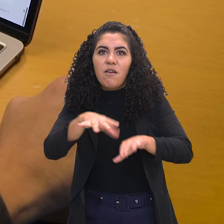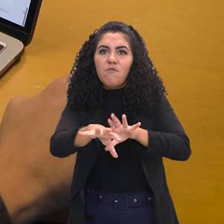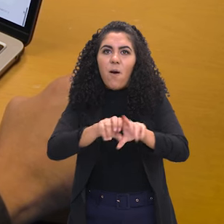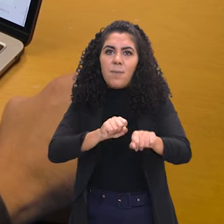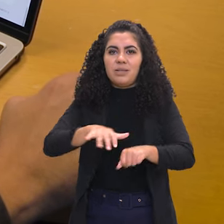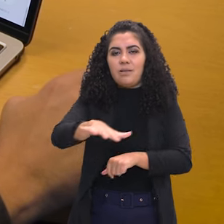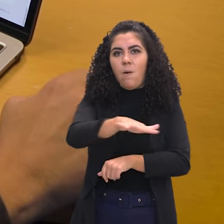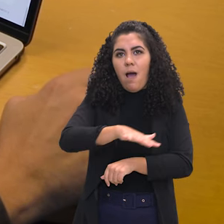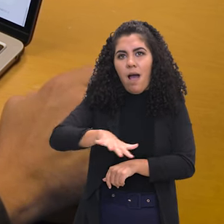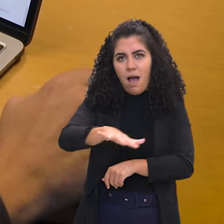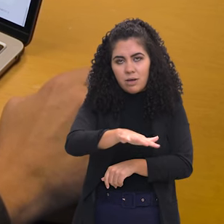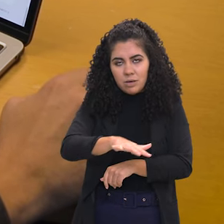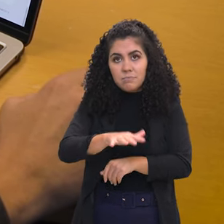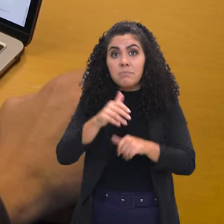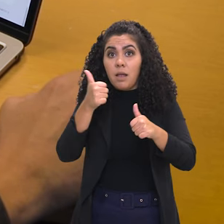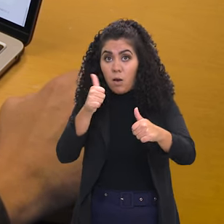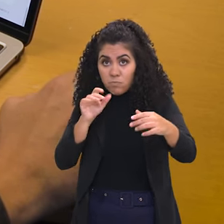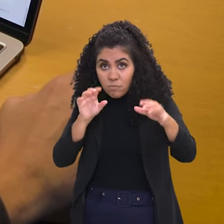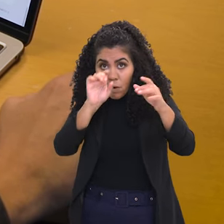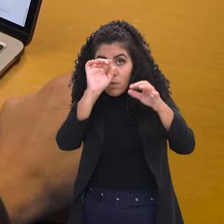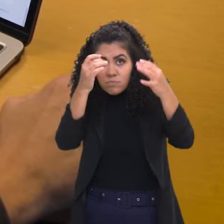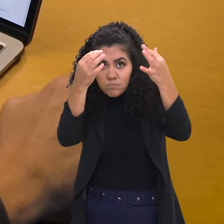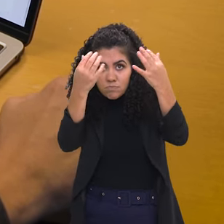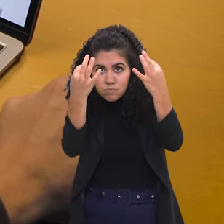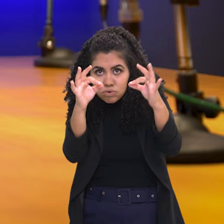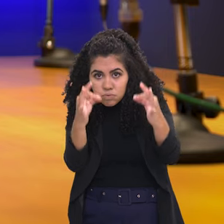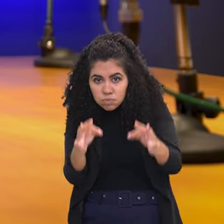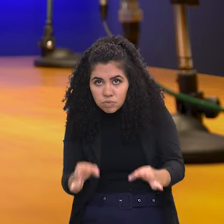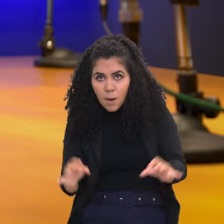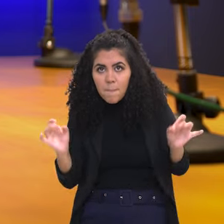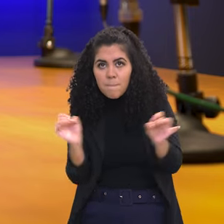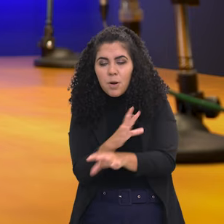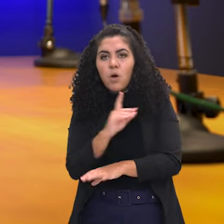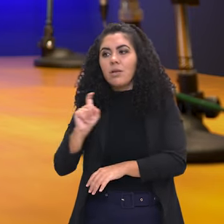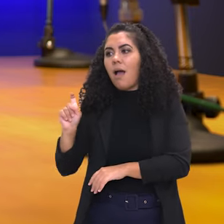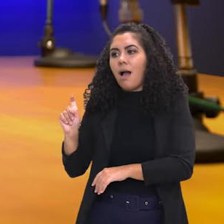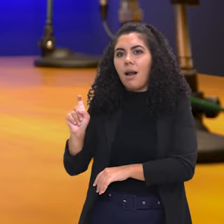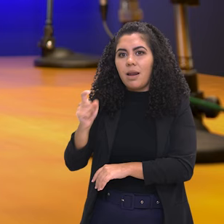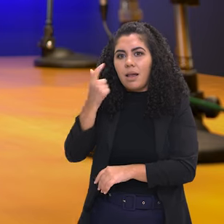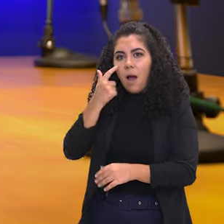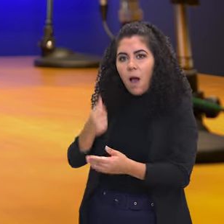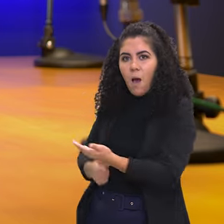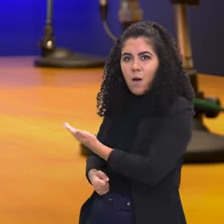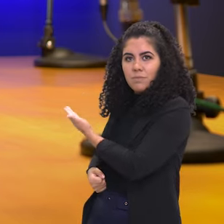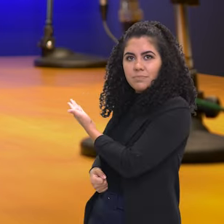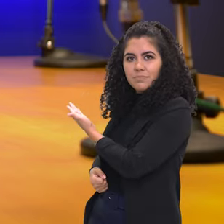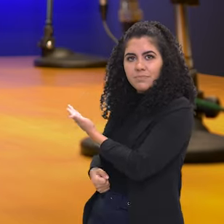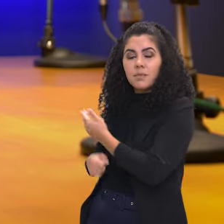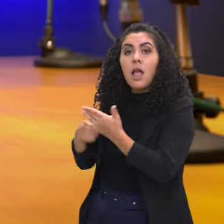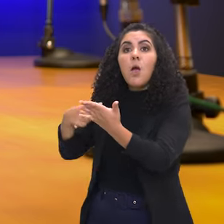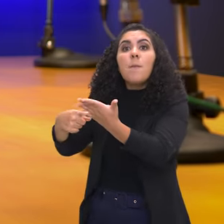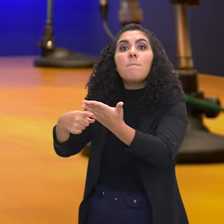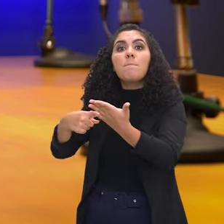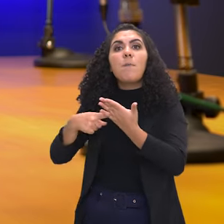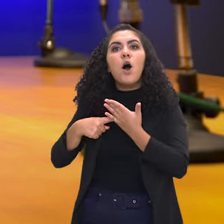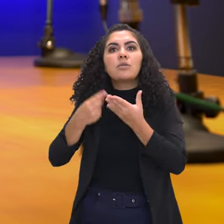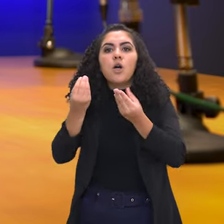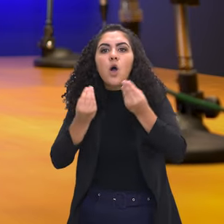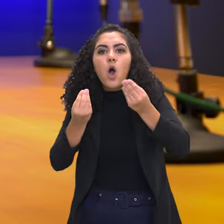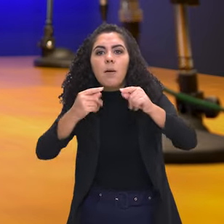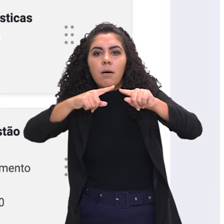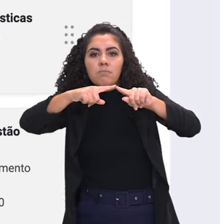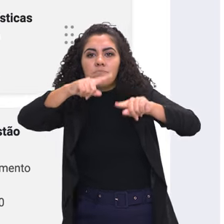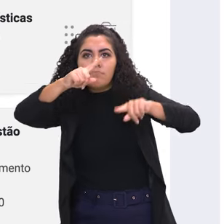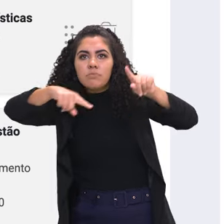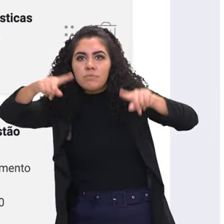vez que eu ranqueei esses cargos, eu vou clicar em avançar novamente. Quando eu avanço novamente, ele vai para uma tela que vai me mostrar o ranqueamento que eu mesmo